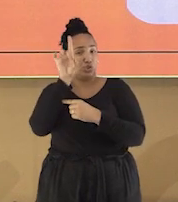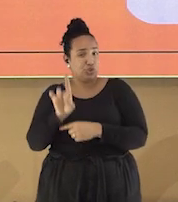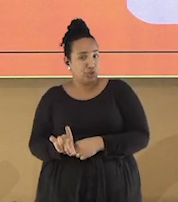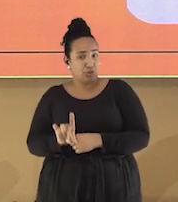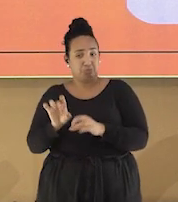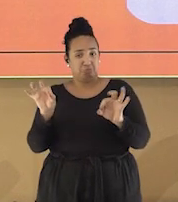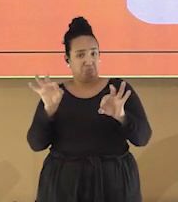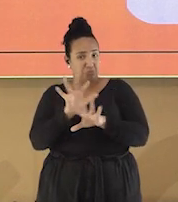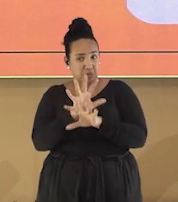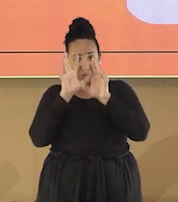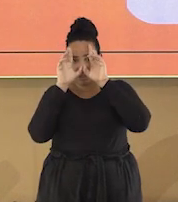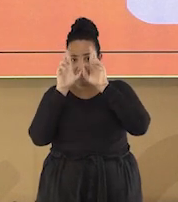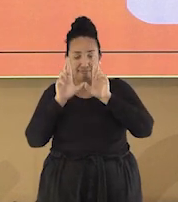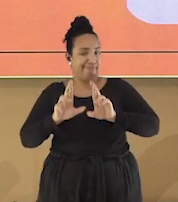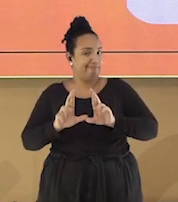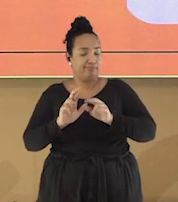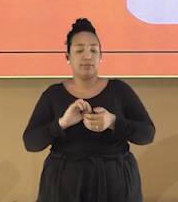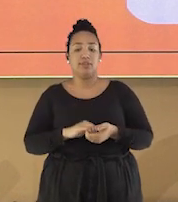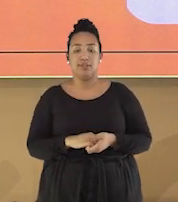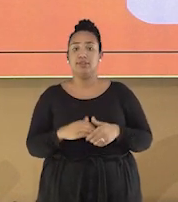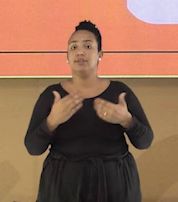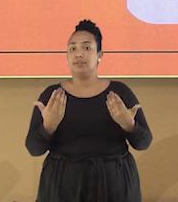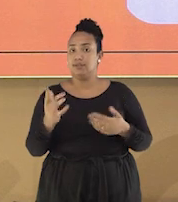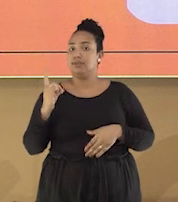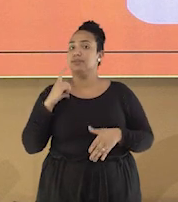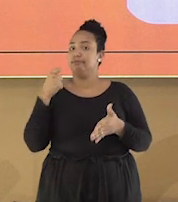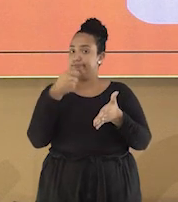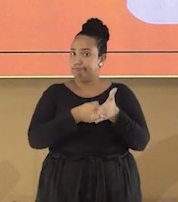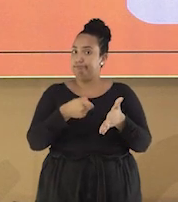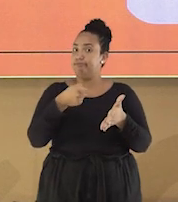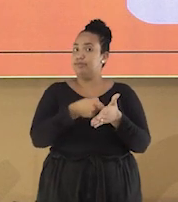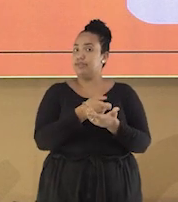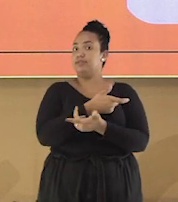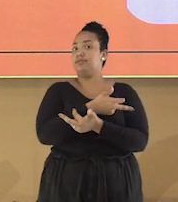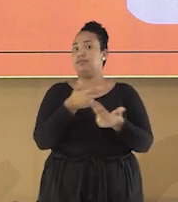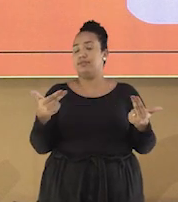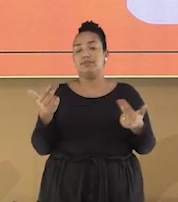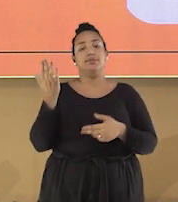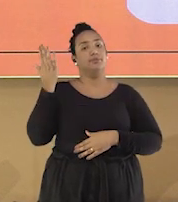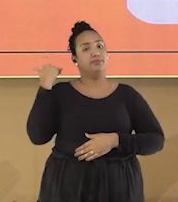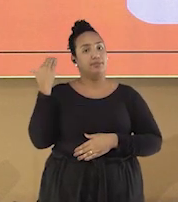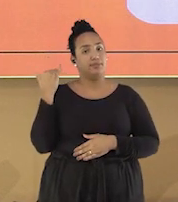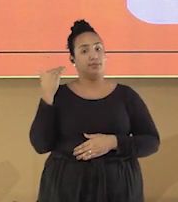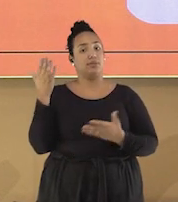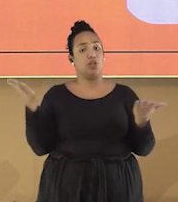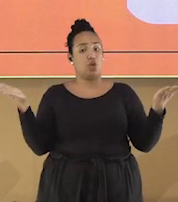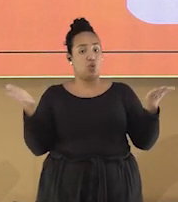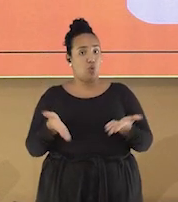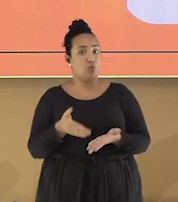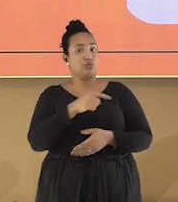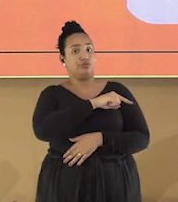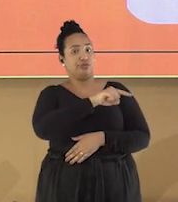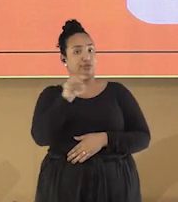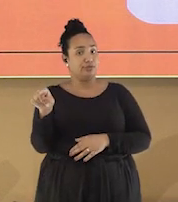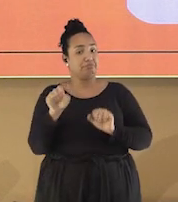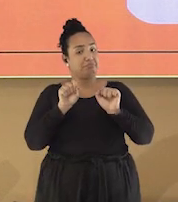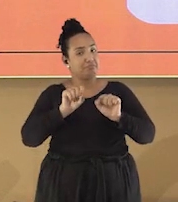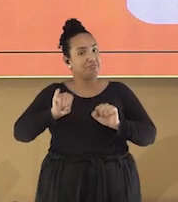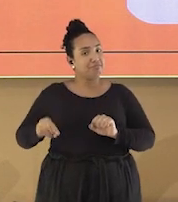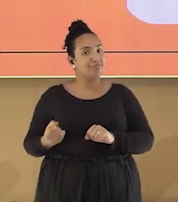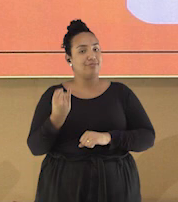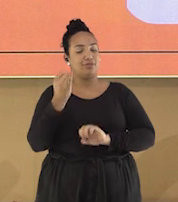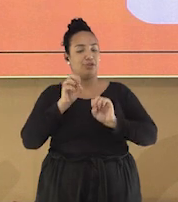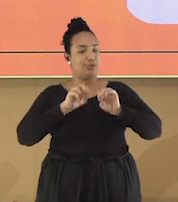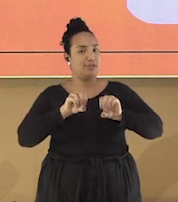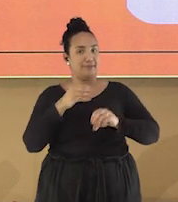garantidos e respeitados. E muitas lutas aconteceram no passado para que hoje você possa desfrutar da melhor